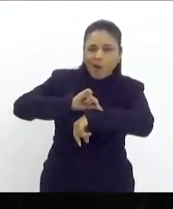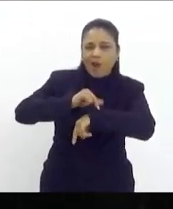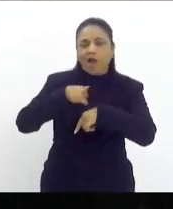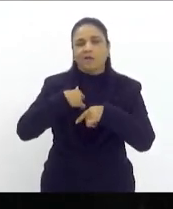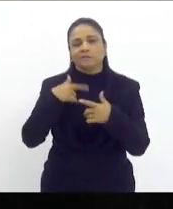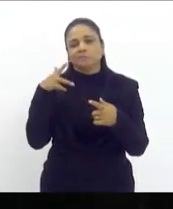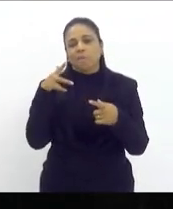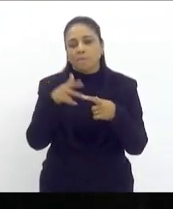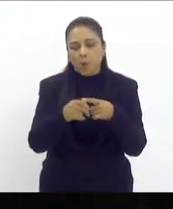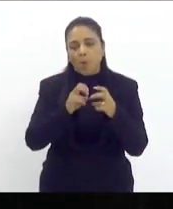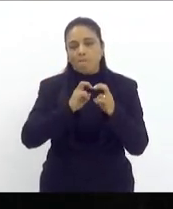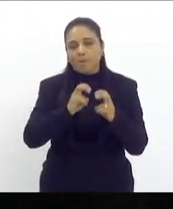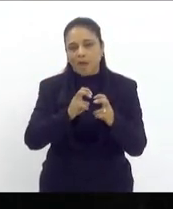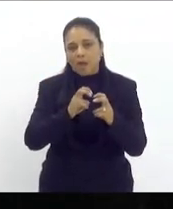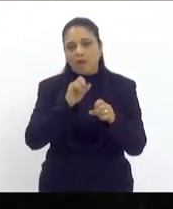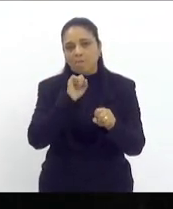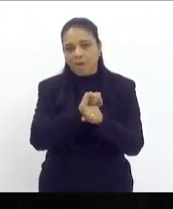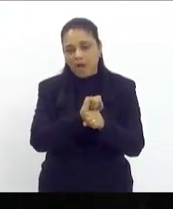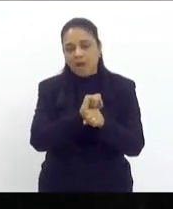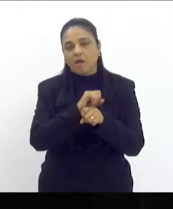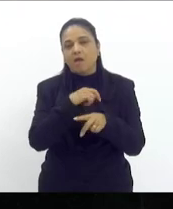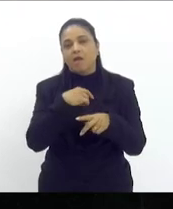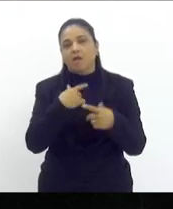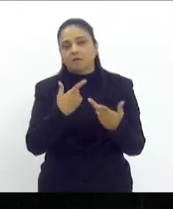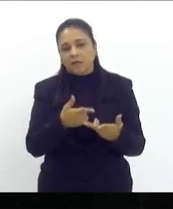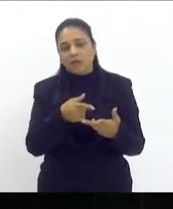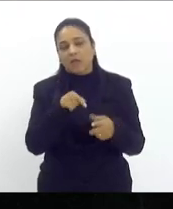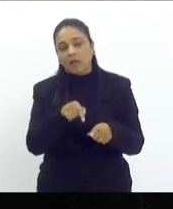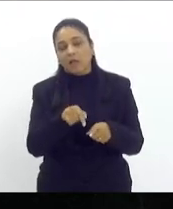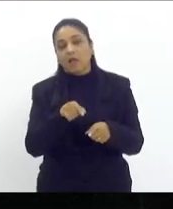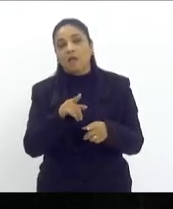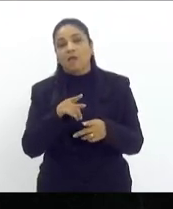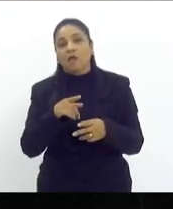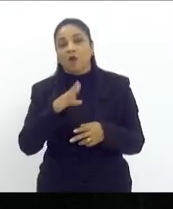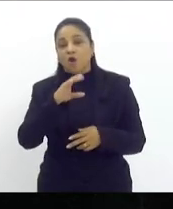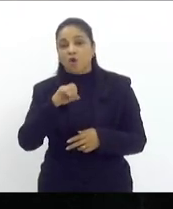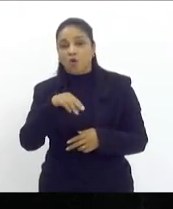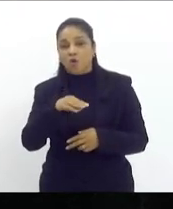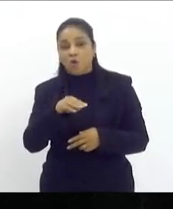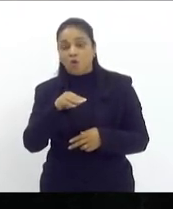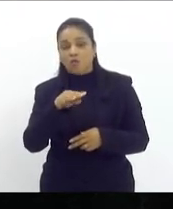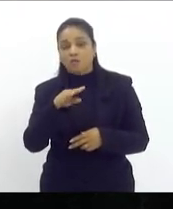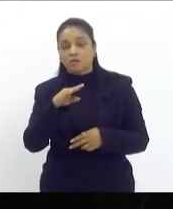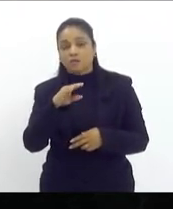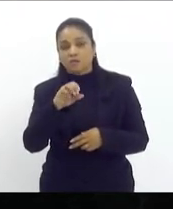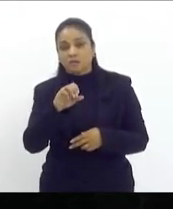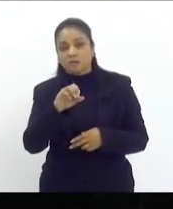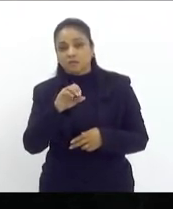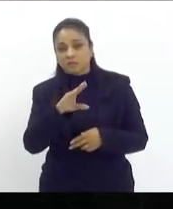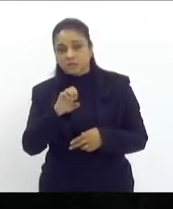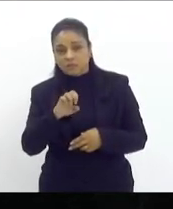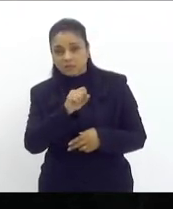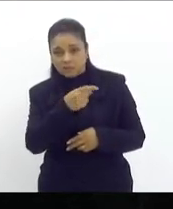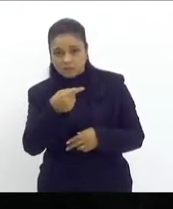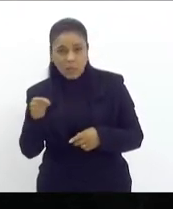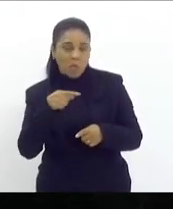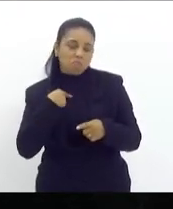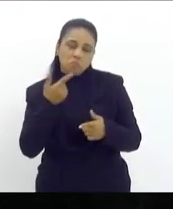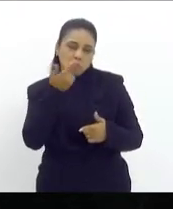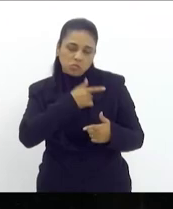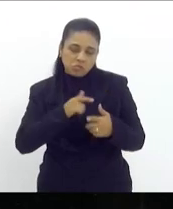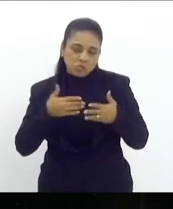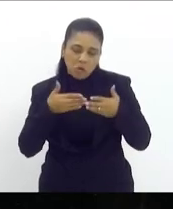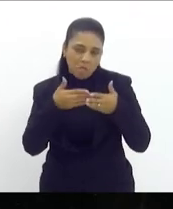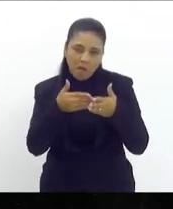interrompidas com o sucateamento dessa concessão ao qual o governador não deu conta como não fez na questão das barcas como não